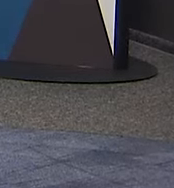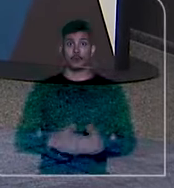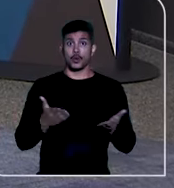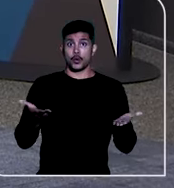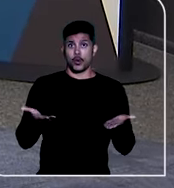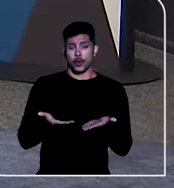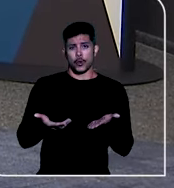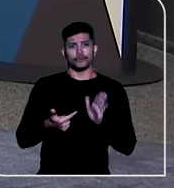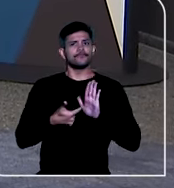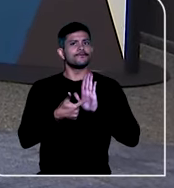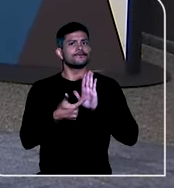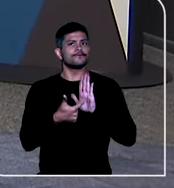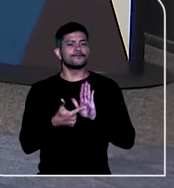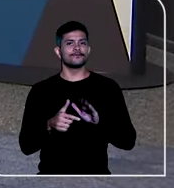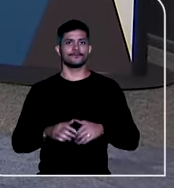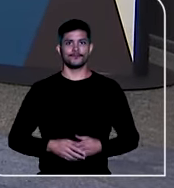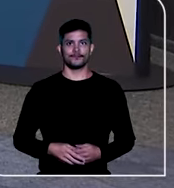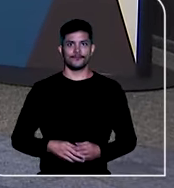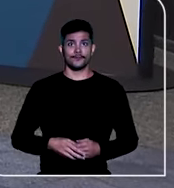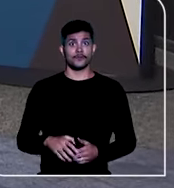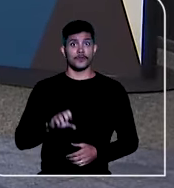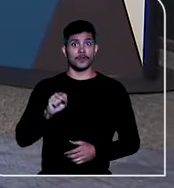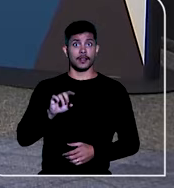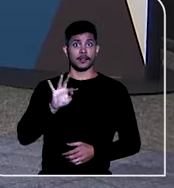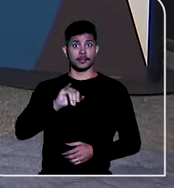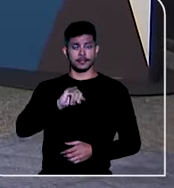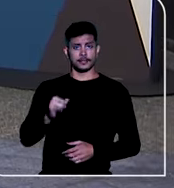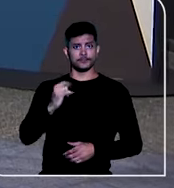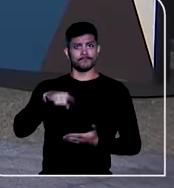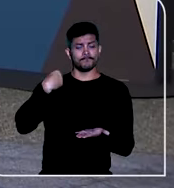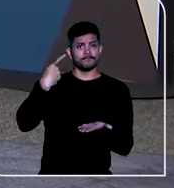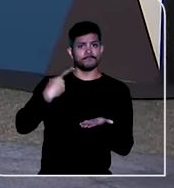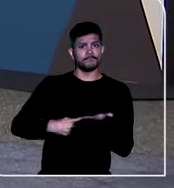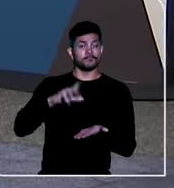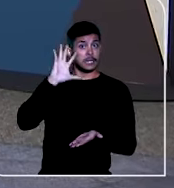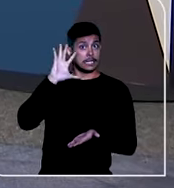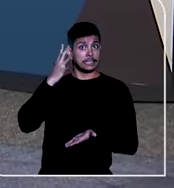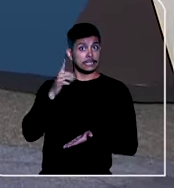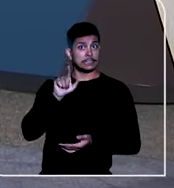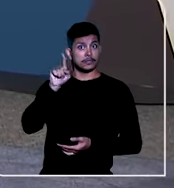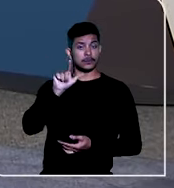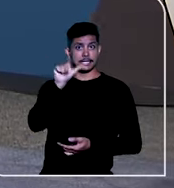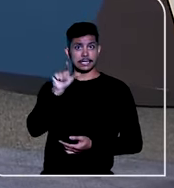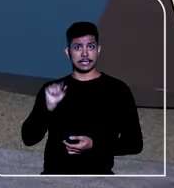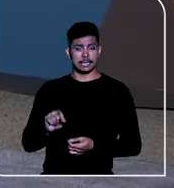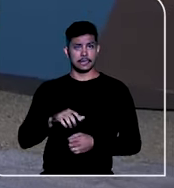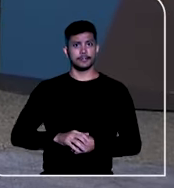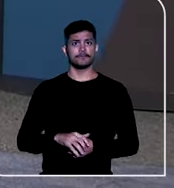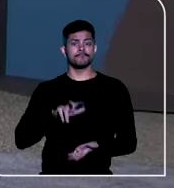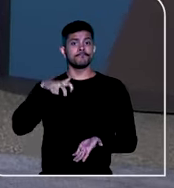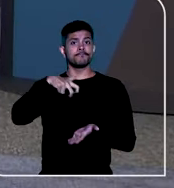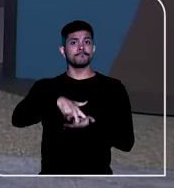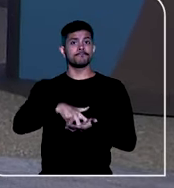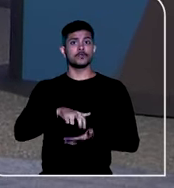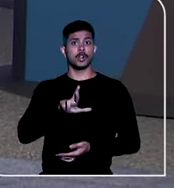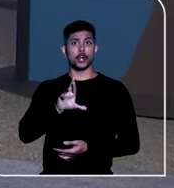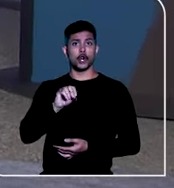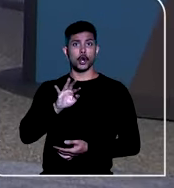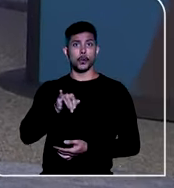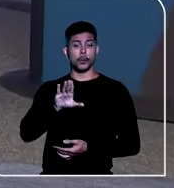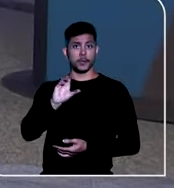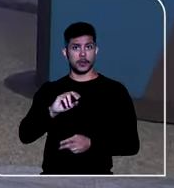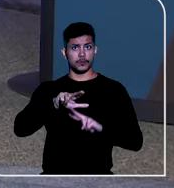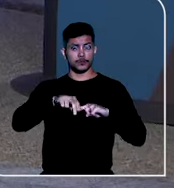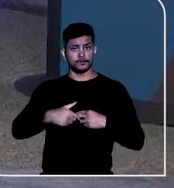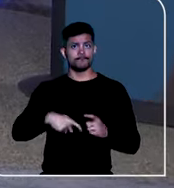No programa de hoje você vai ver, STJ valida a sentença da Itália que condenou Robinho por estupro e